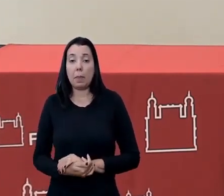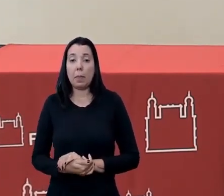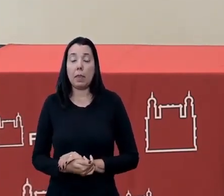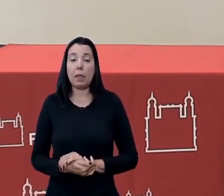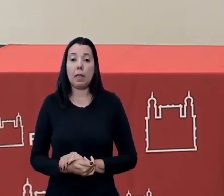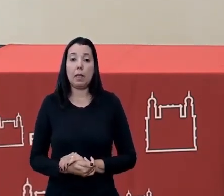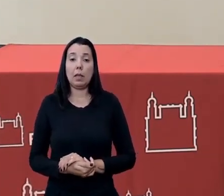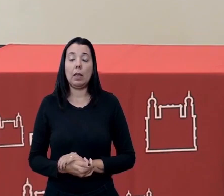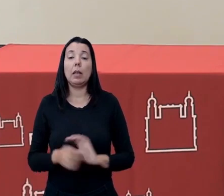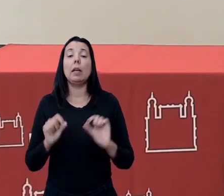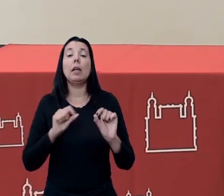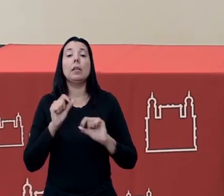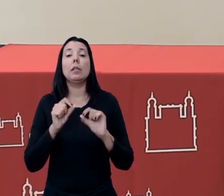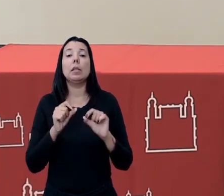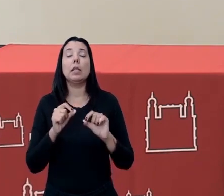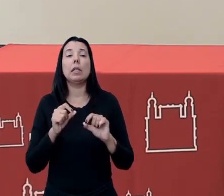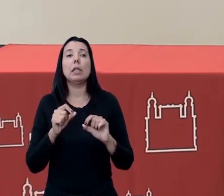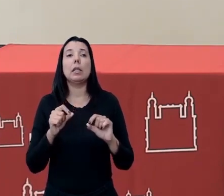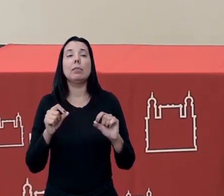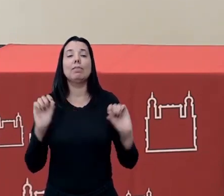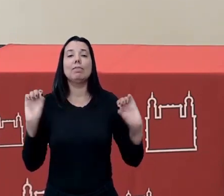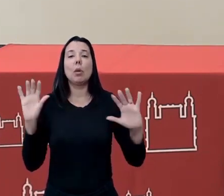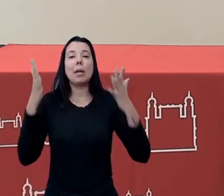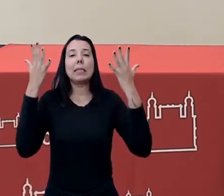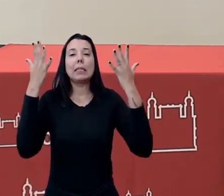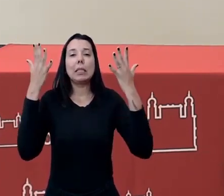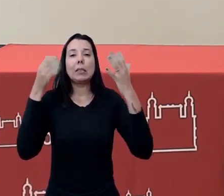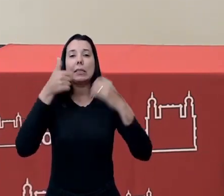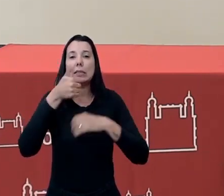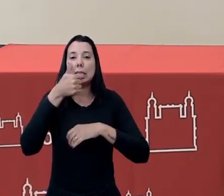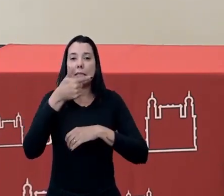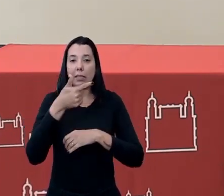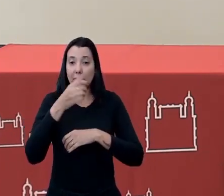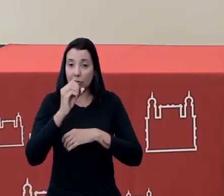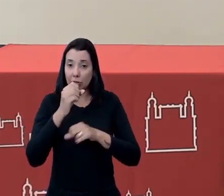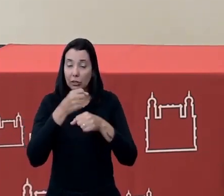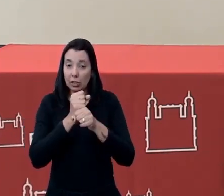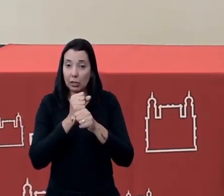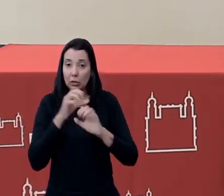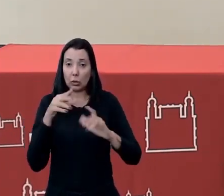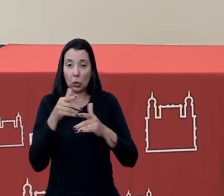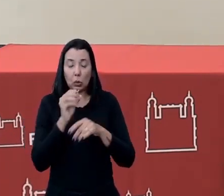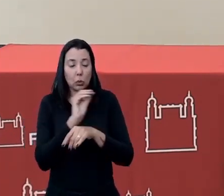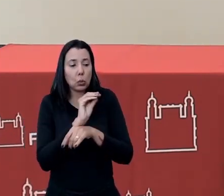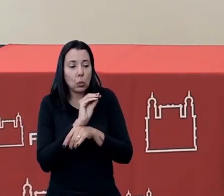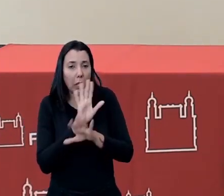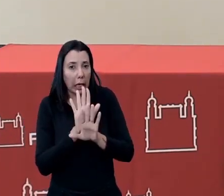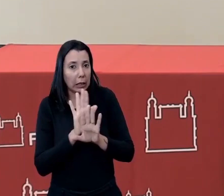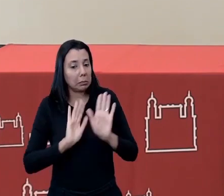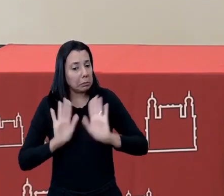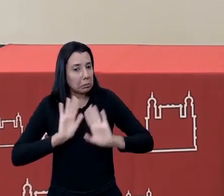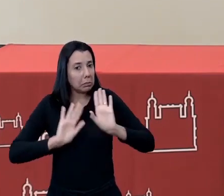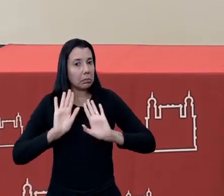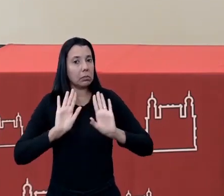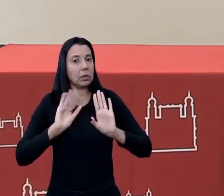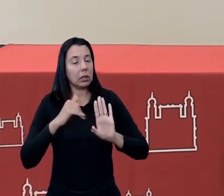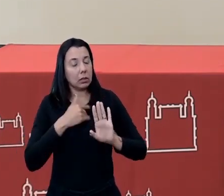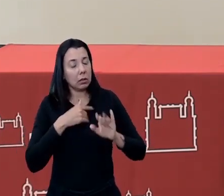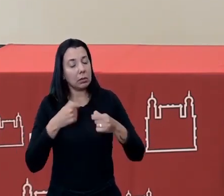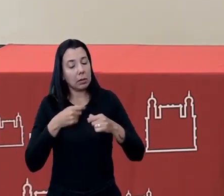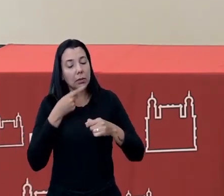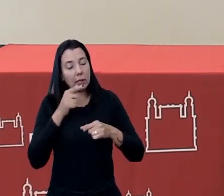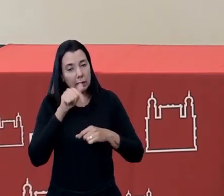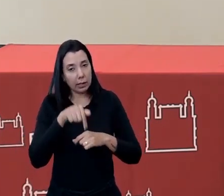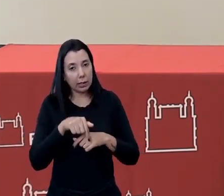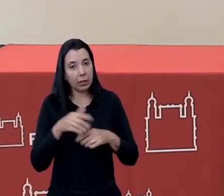em comemoração celebrando os 120 anos da Fiocruz com todos os cuidados na linha do que a gente falou